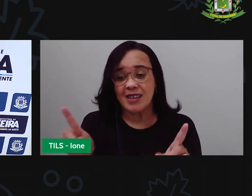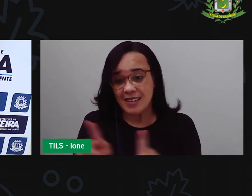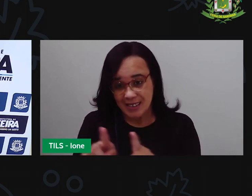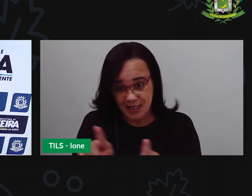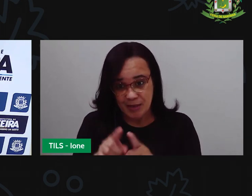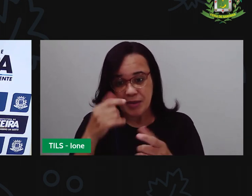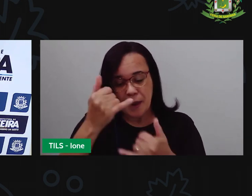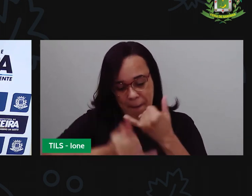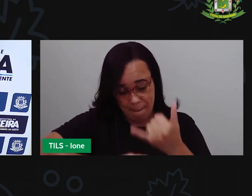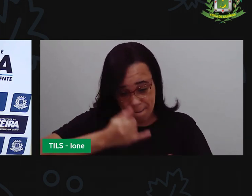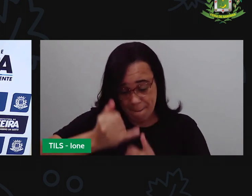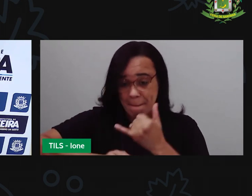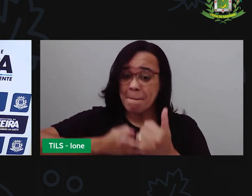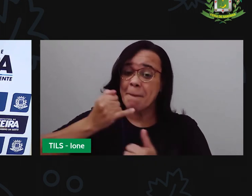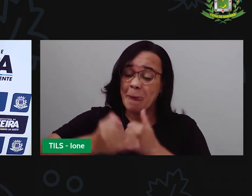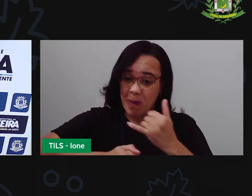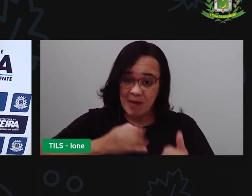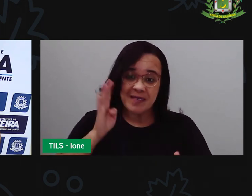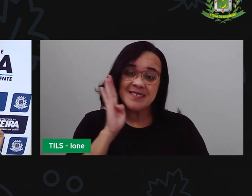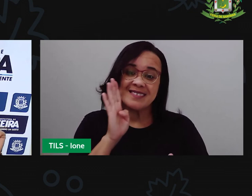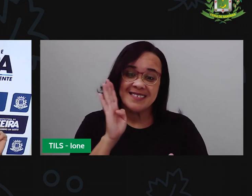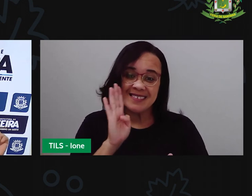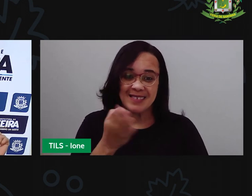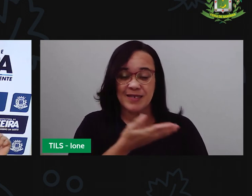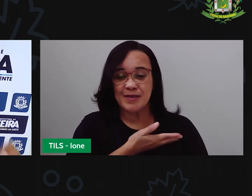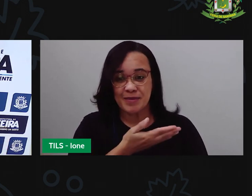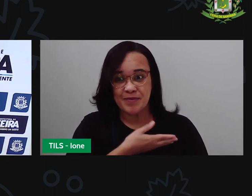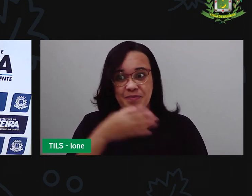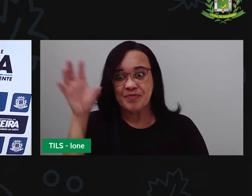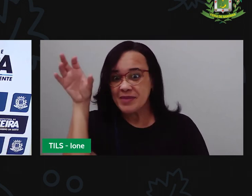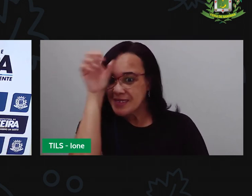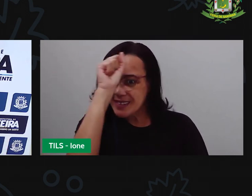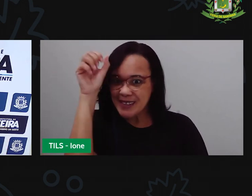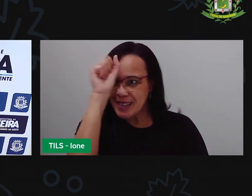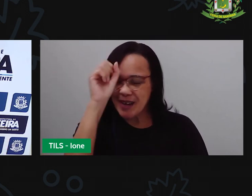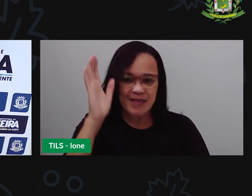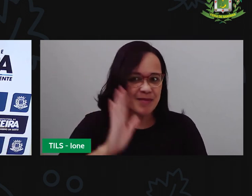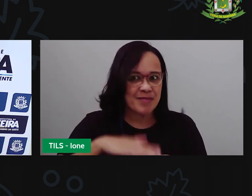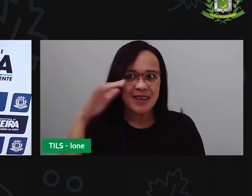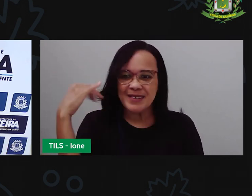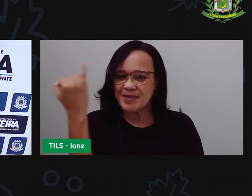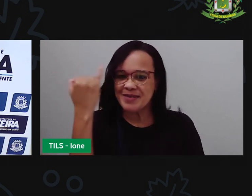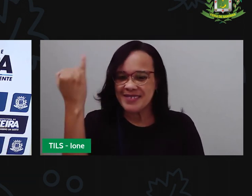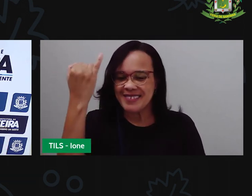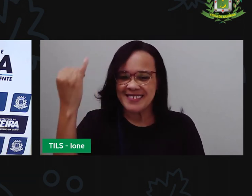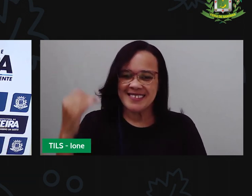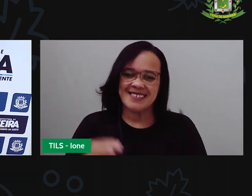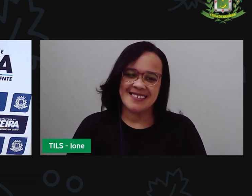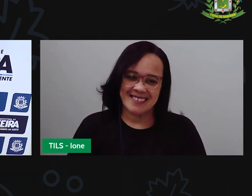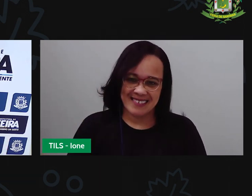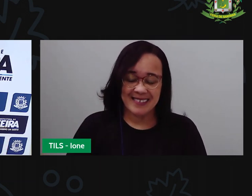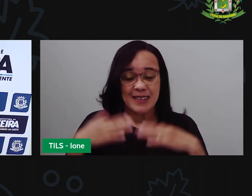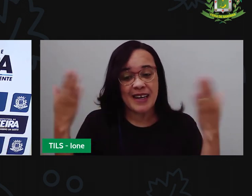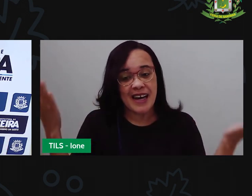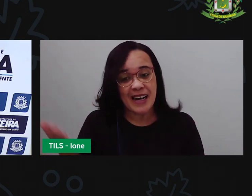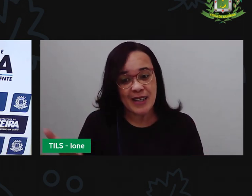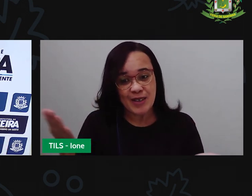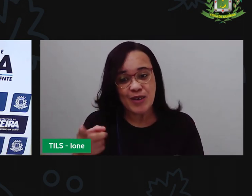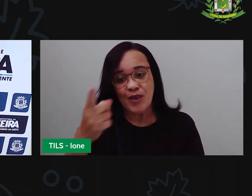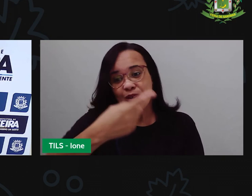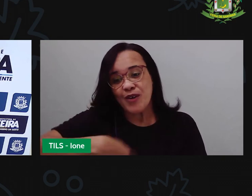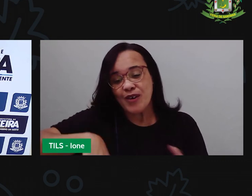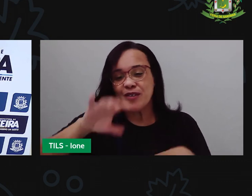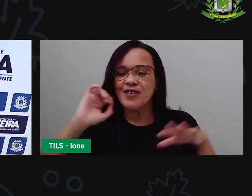família de trás e se divertir, aprendendo, que é o mais importante. agora nós vamos de seguida, meus